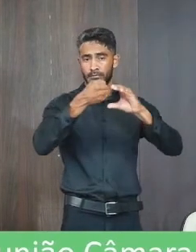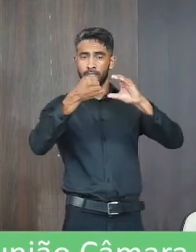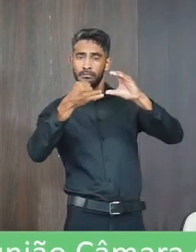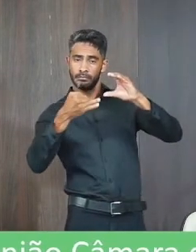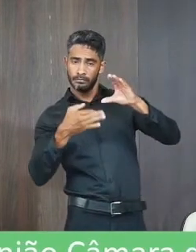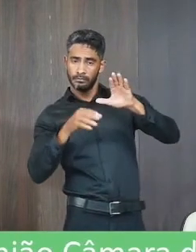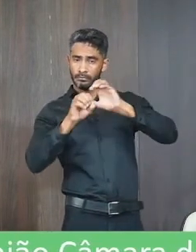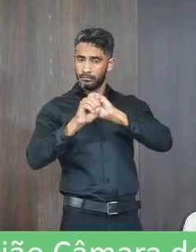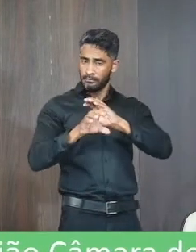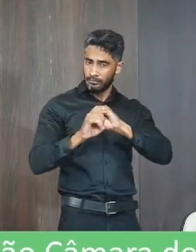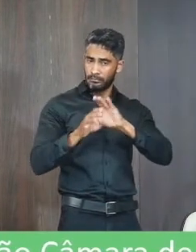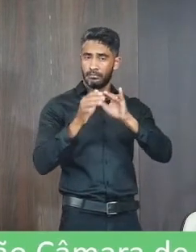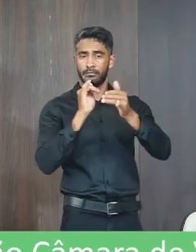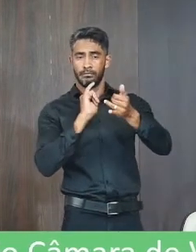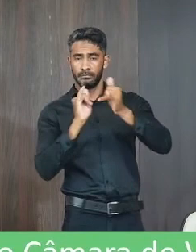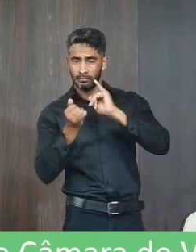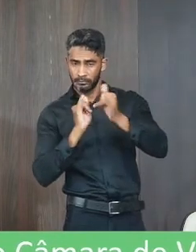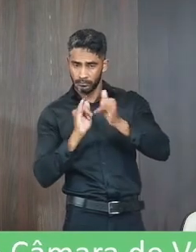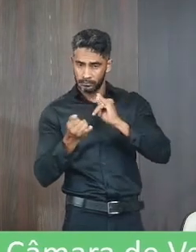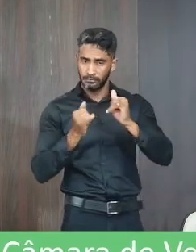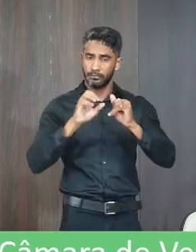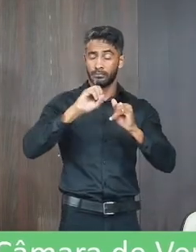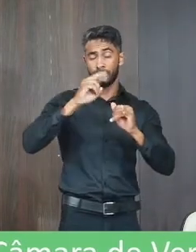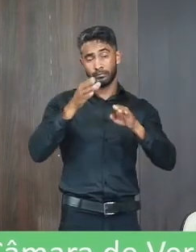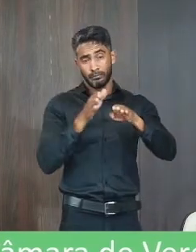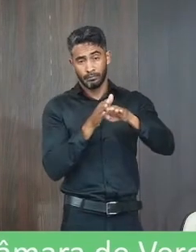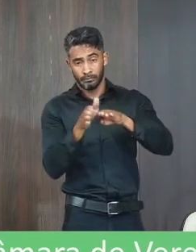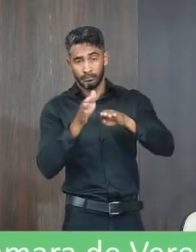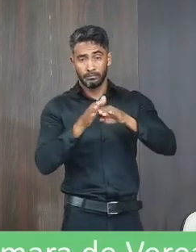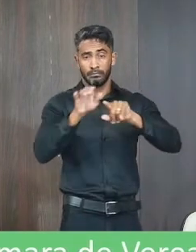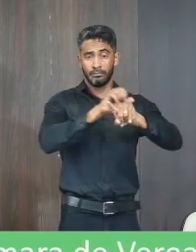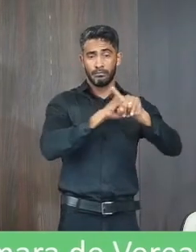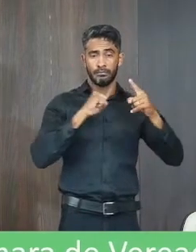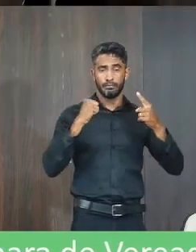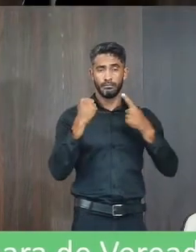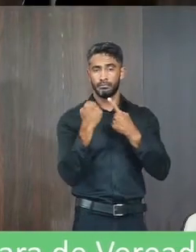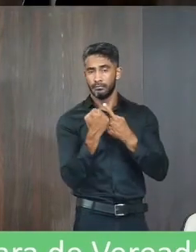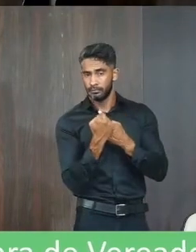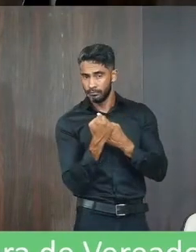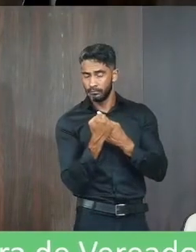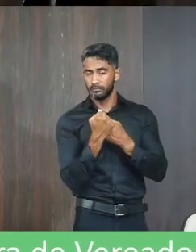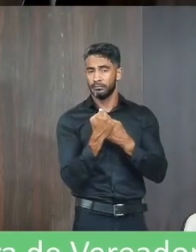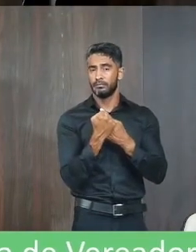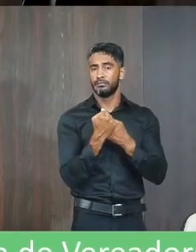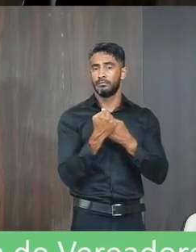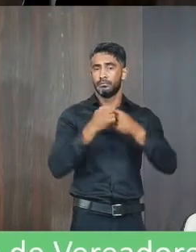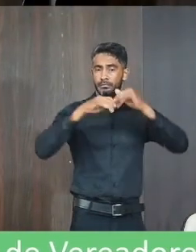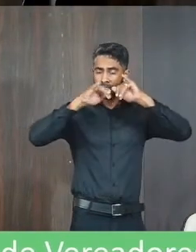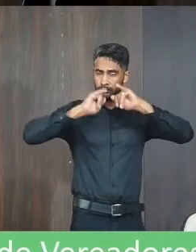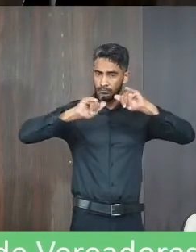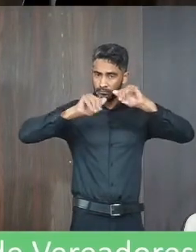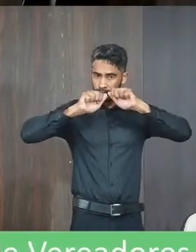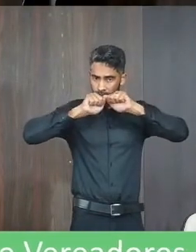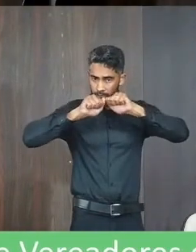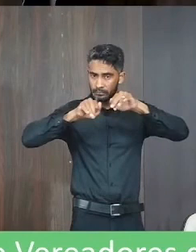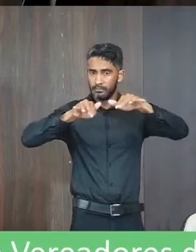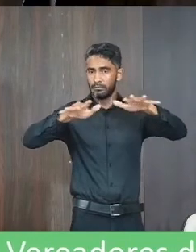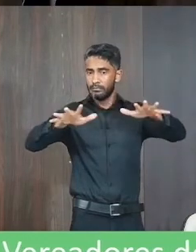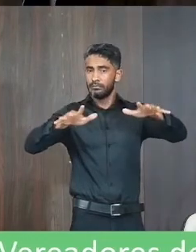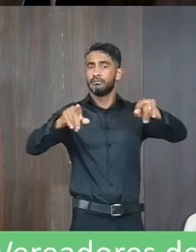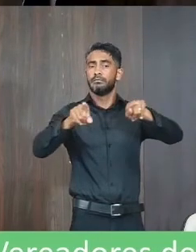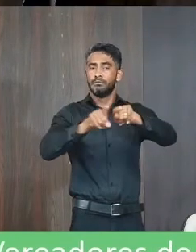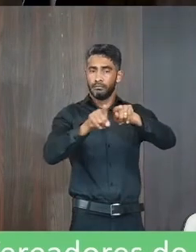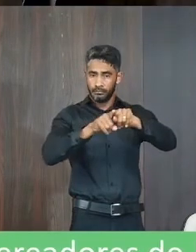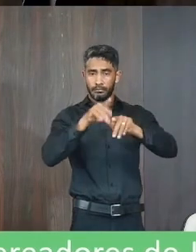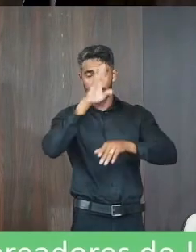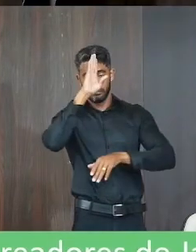educativo, informativo ou de orientação social deles, inibam com publicações e divulgações, ainda